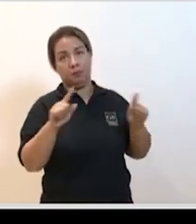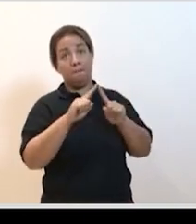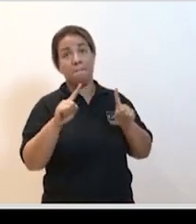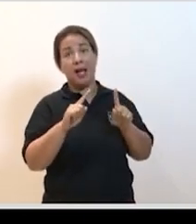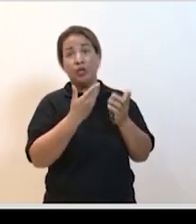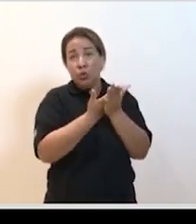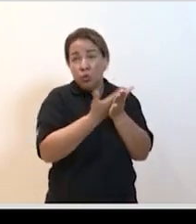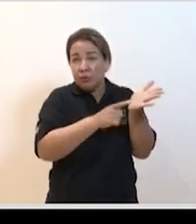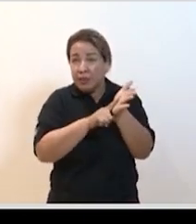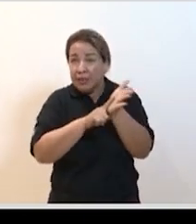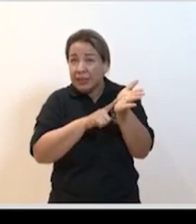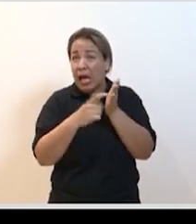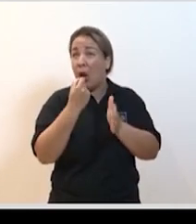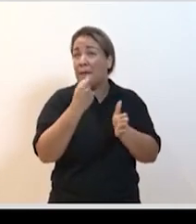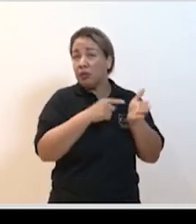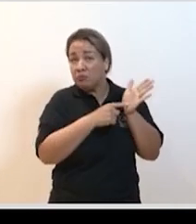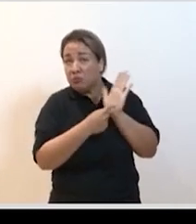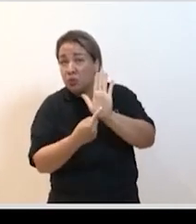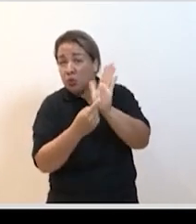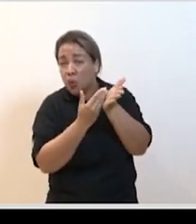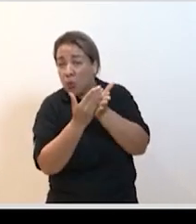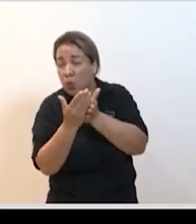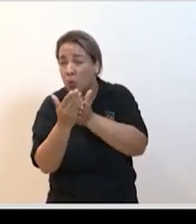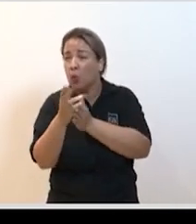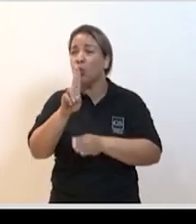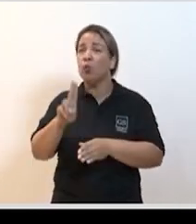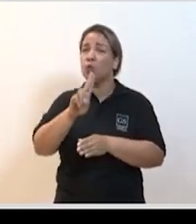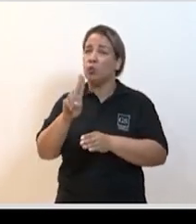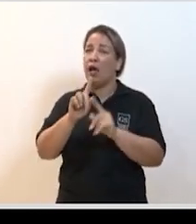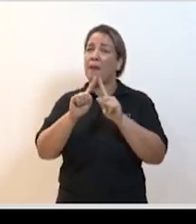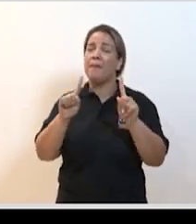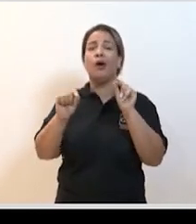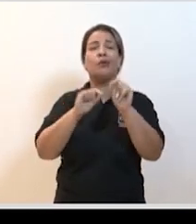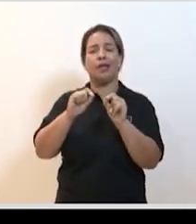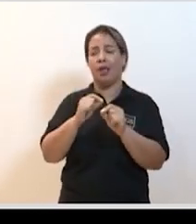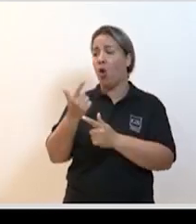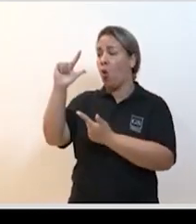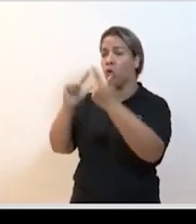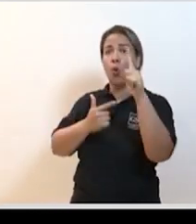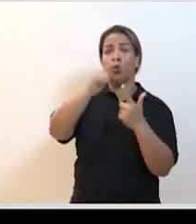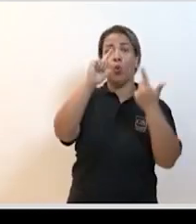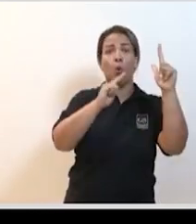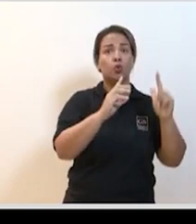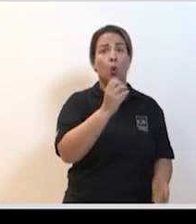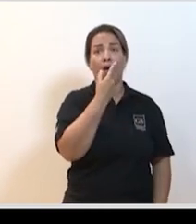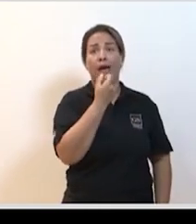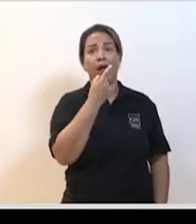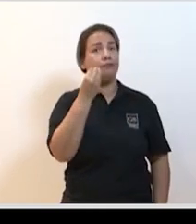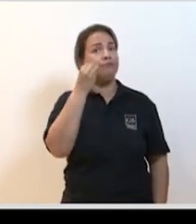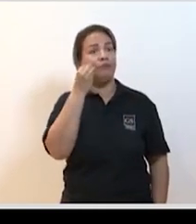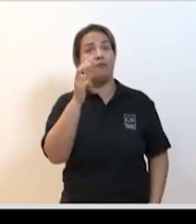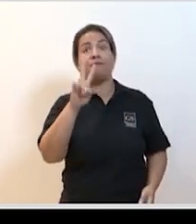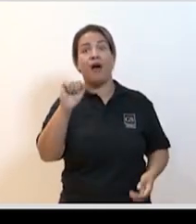se mostrou realmente útil. Mas é bem possível que nenhuma das medicações testadas que estão sendo testadas nesse momento vai mostrar nenhum